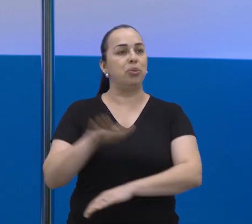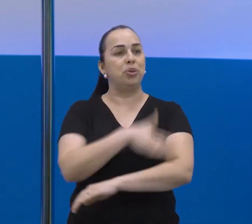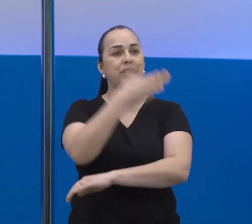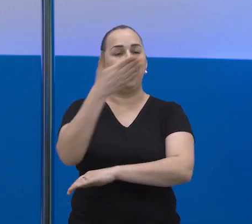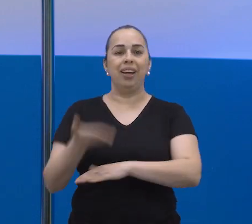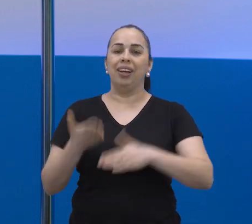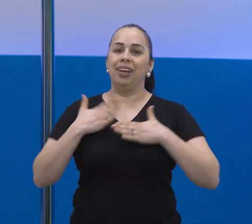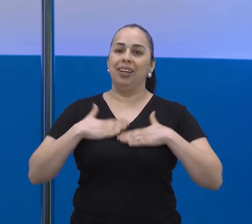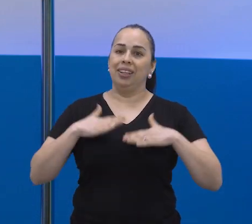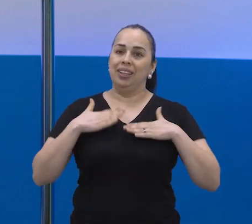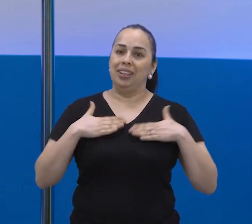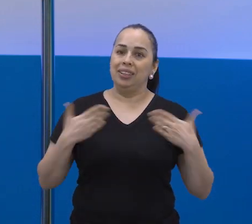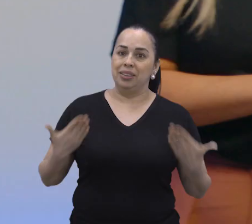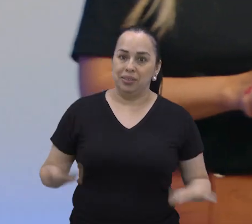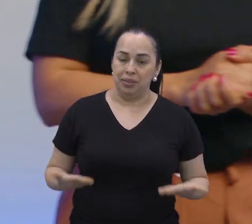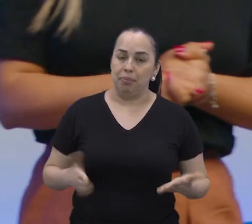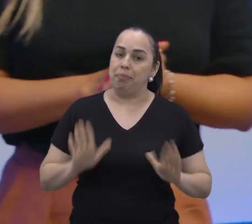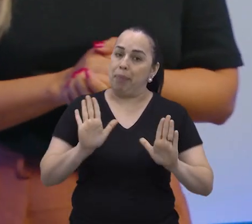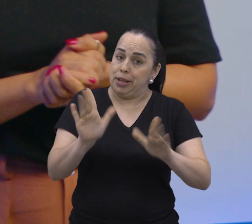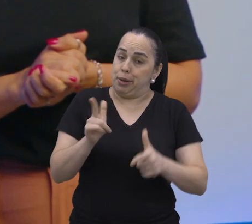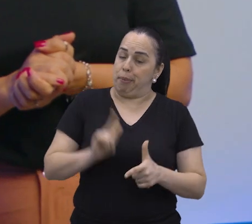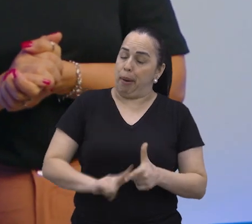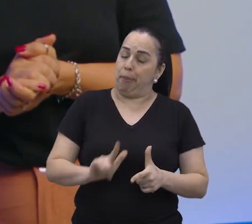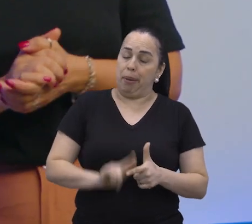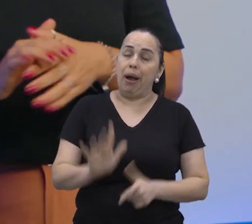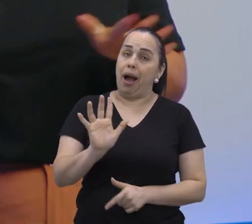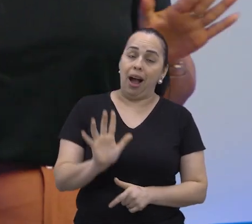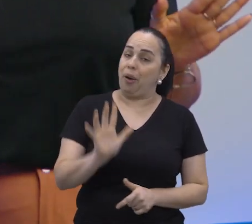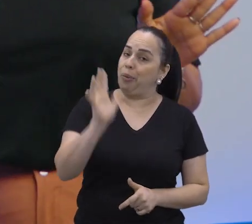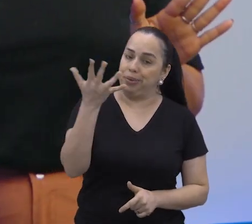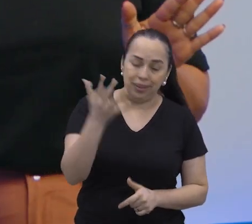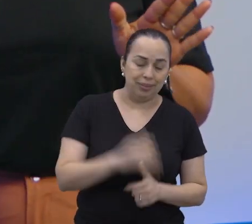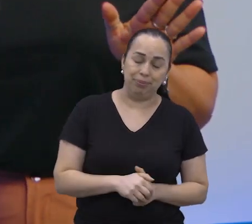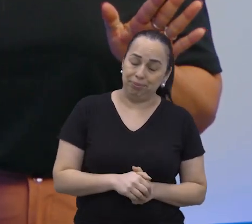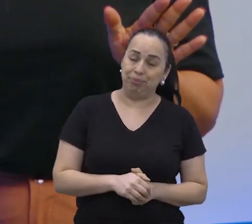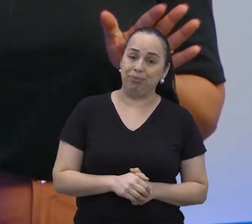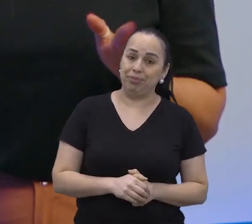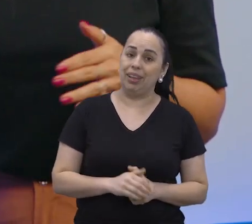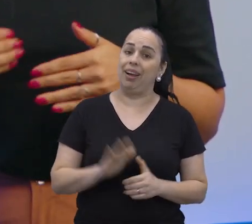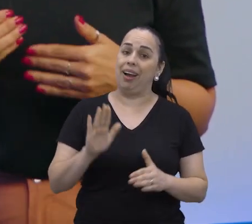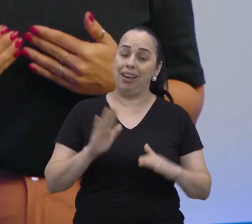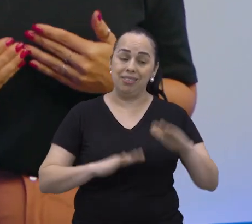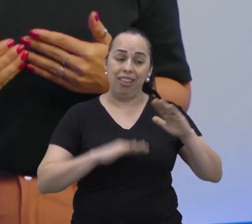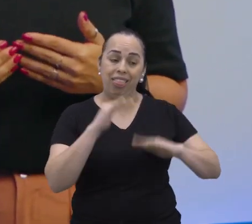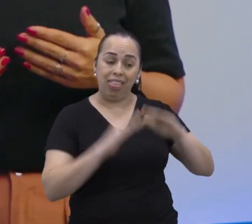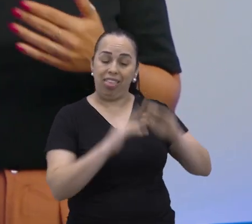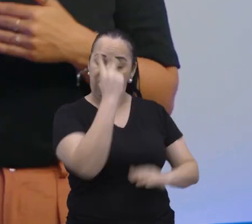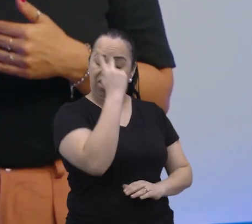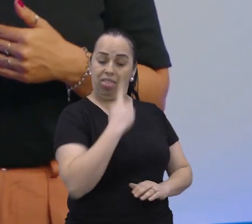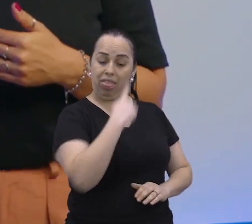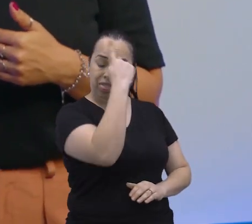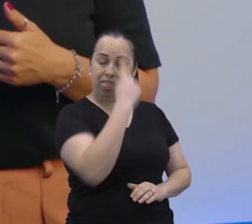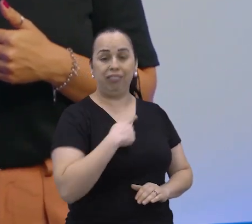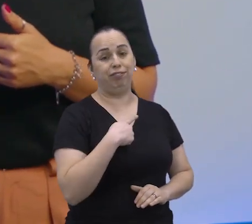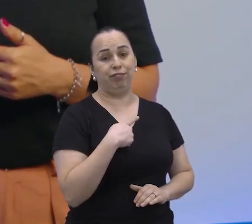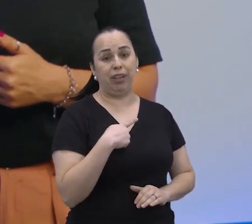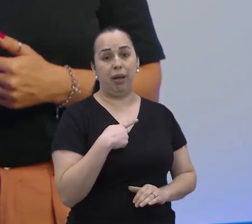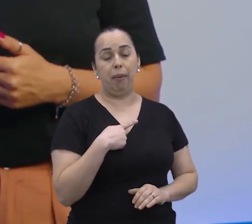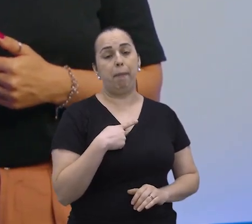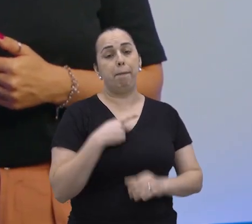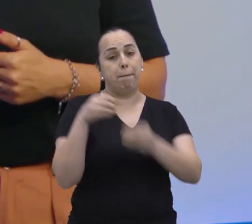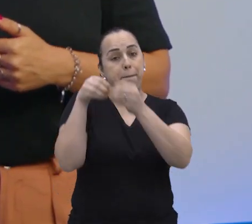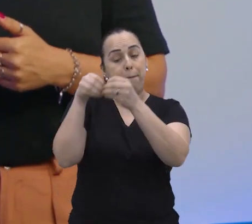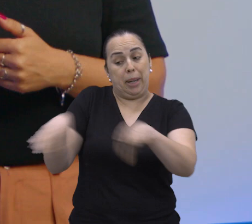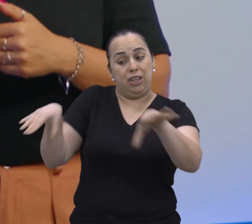o dia agradável. O problema é que nem sempre isso acontece. Algumas práticas, individuais mesmo,